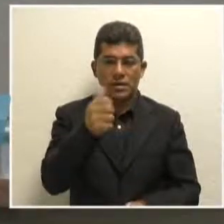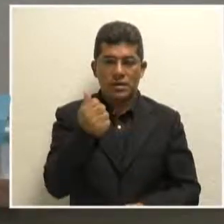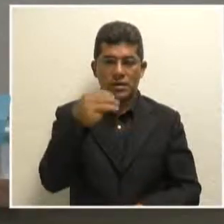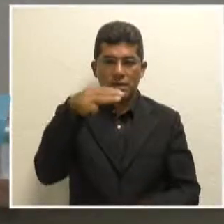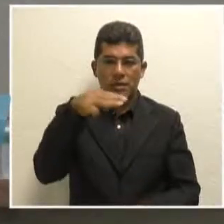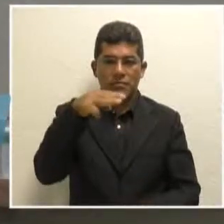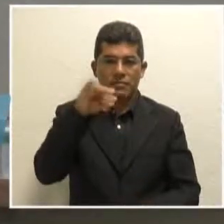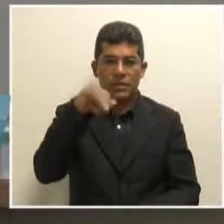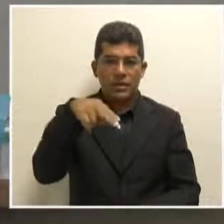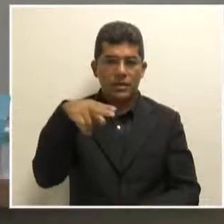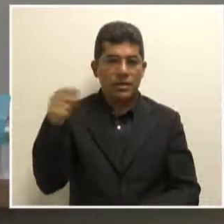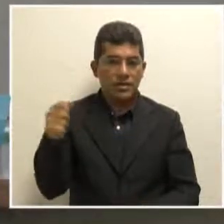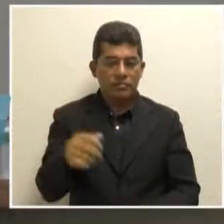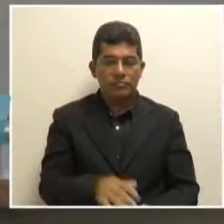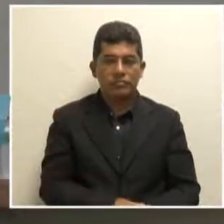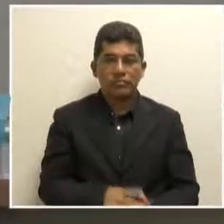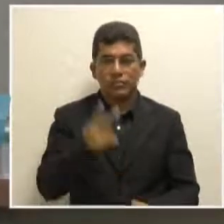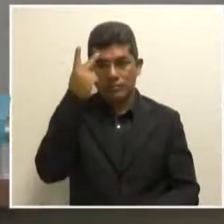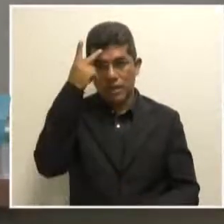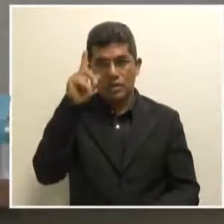discussão sobre o FTI.